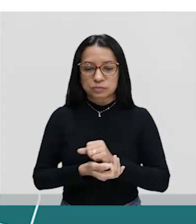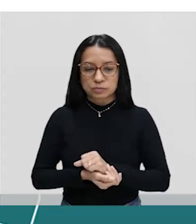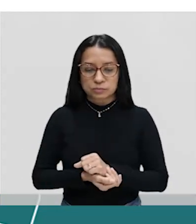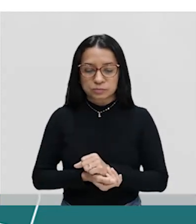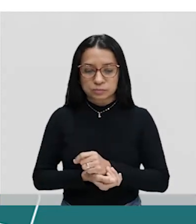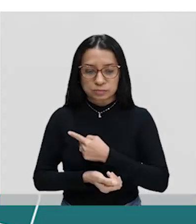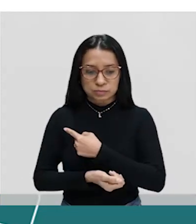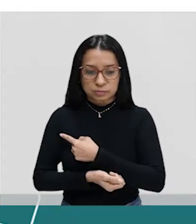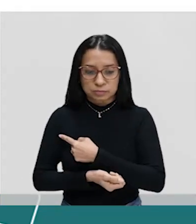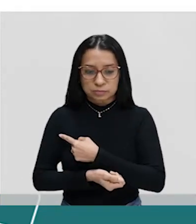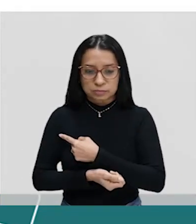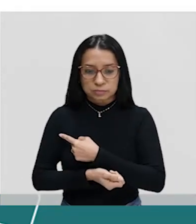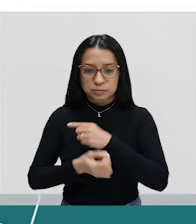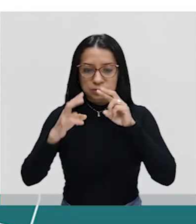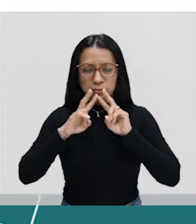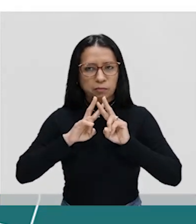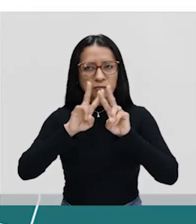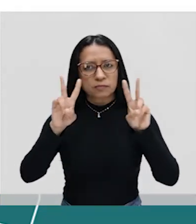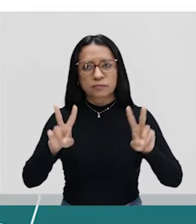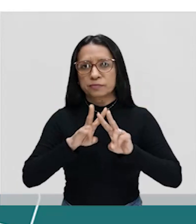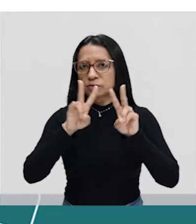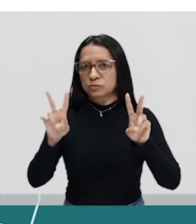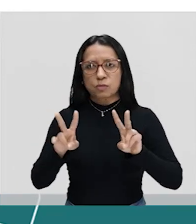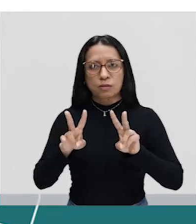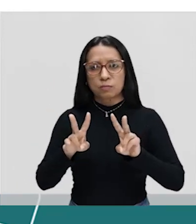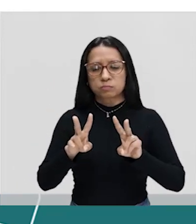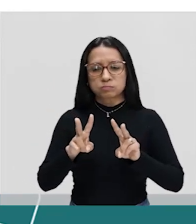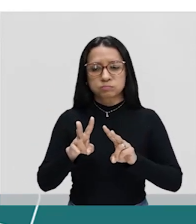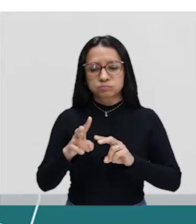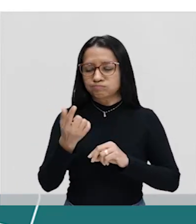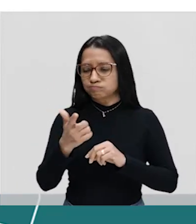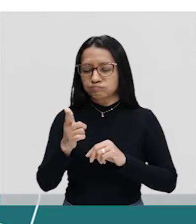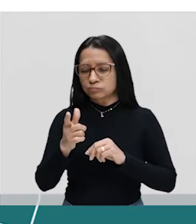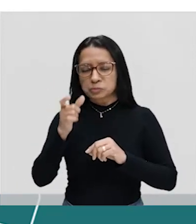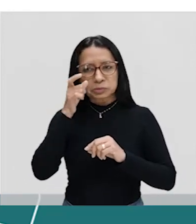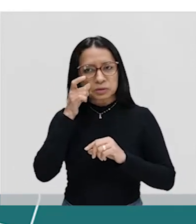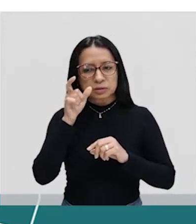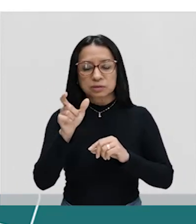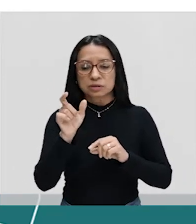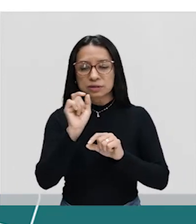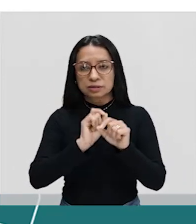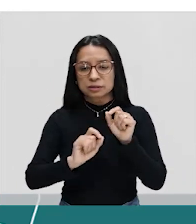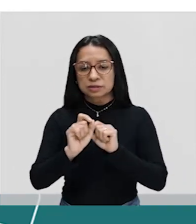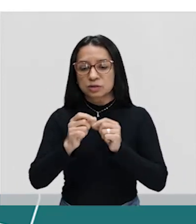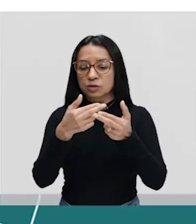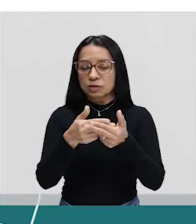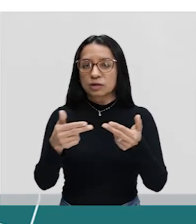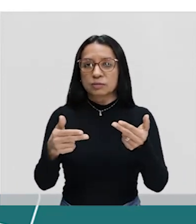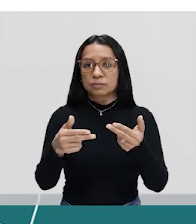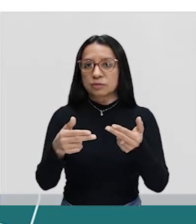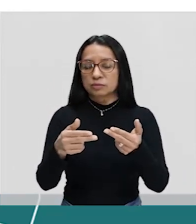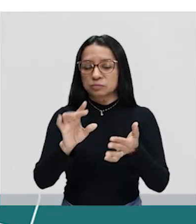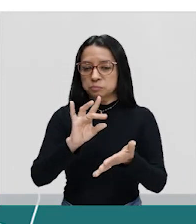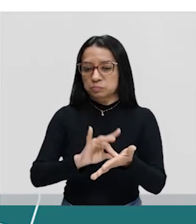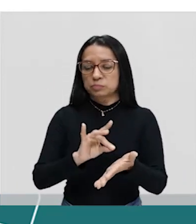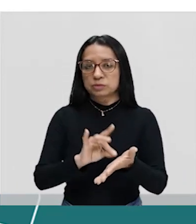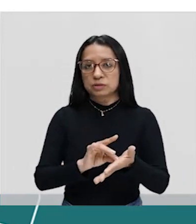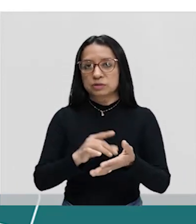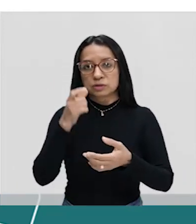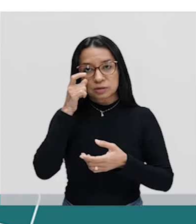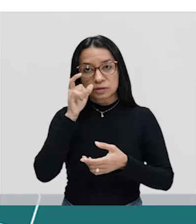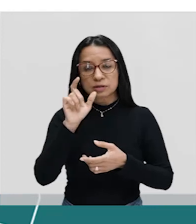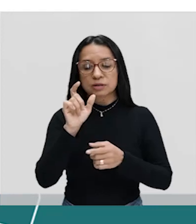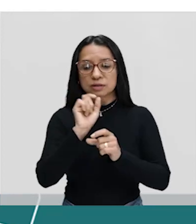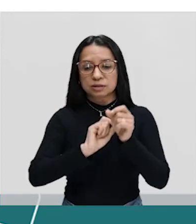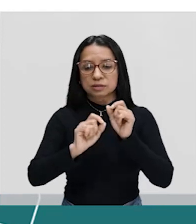aqui é visual mesmo, tá? Não me interessa de fato de direito os elementos em si. Interessa que,